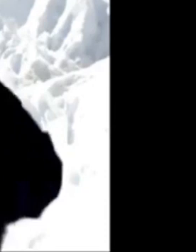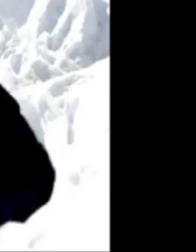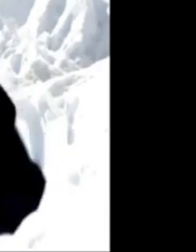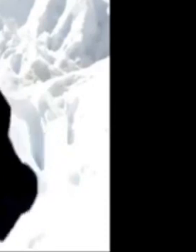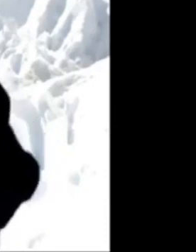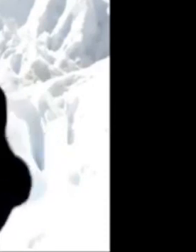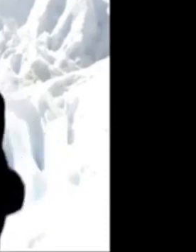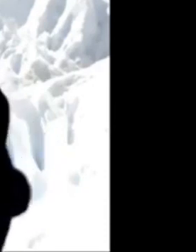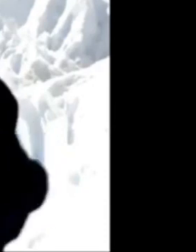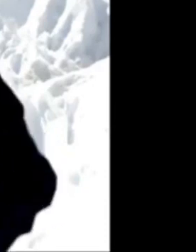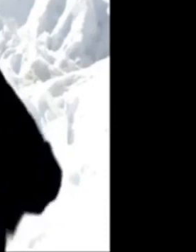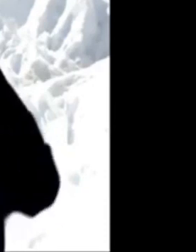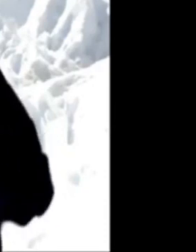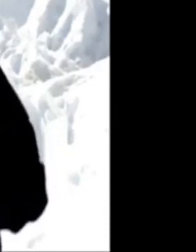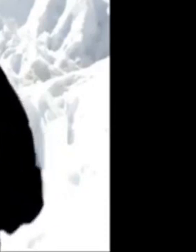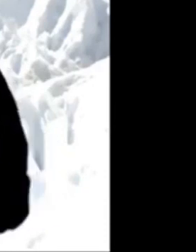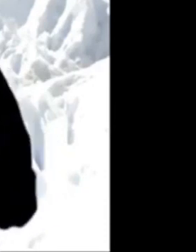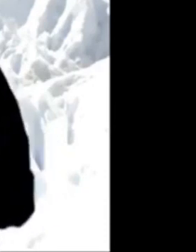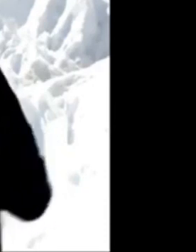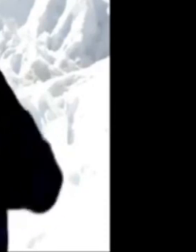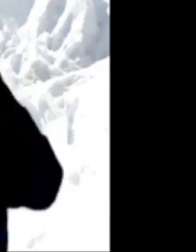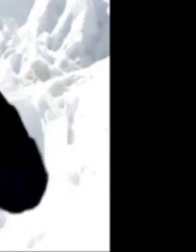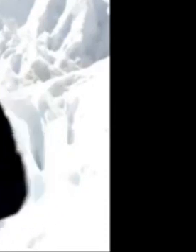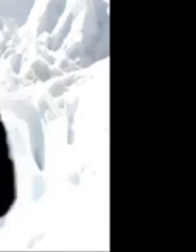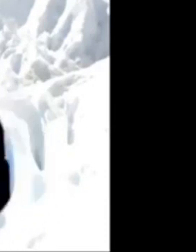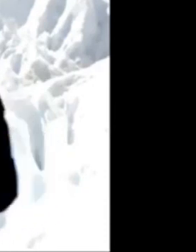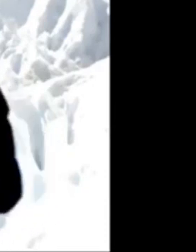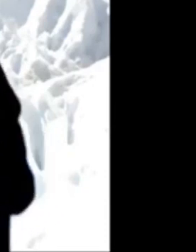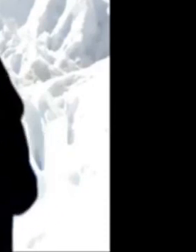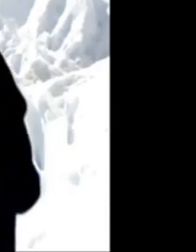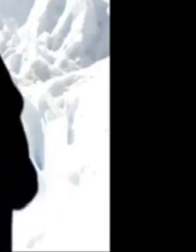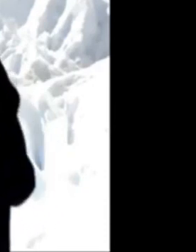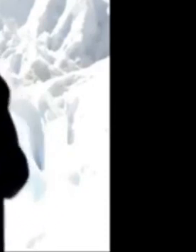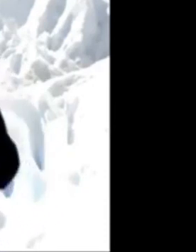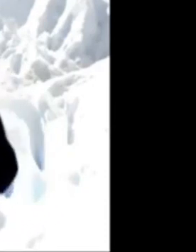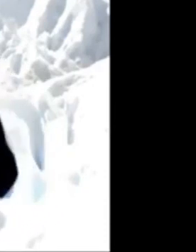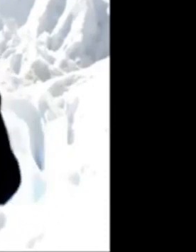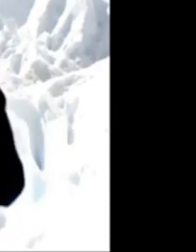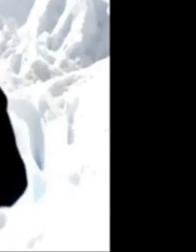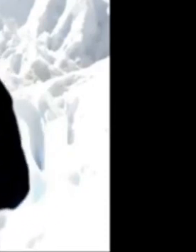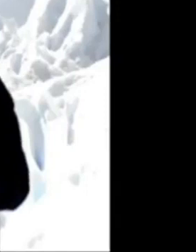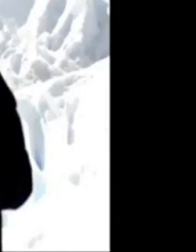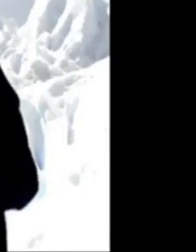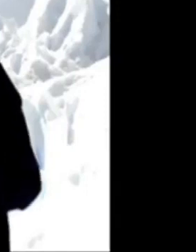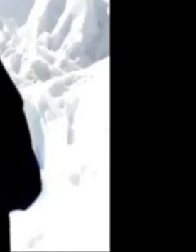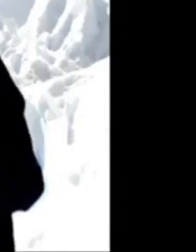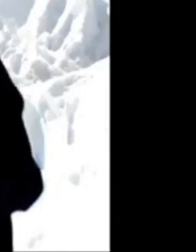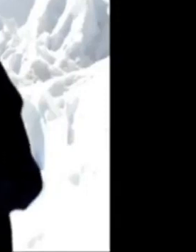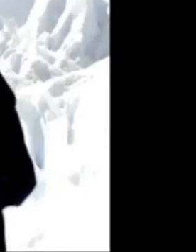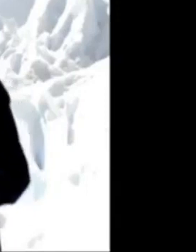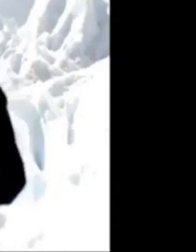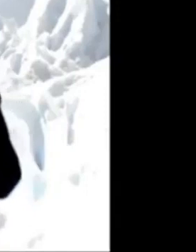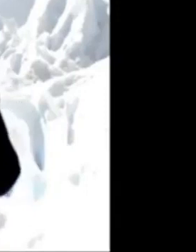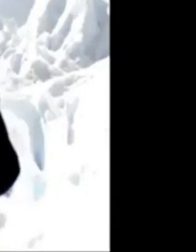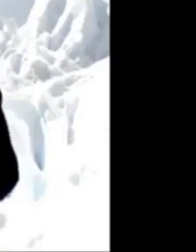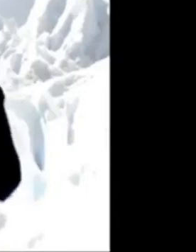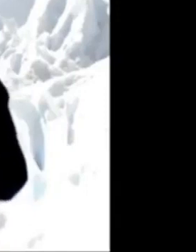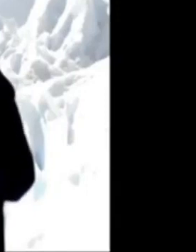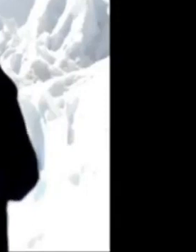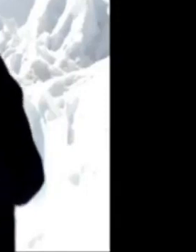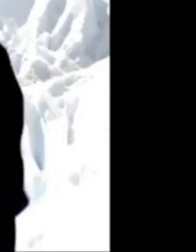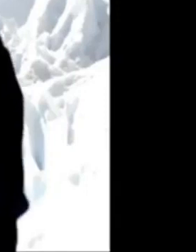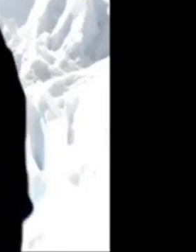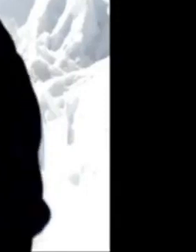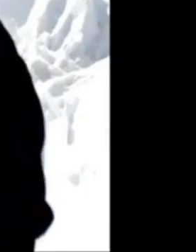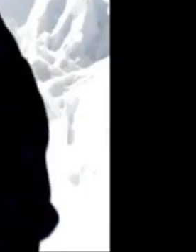coronavírus me achar aqui no sul da Patagônia, só preciso